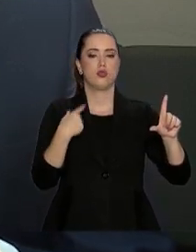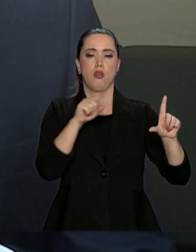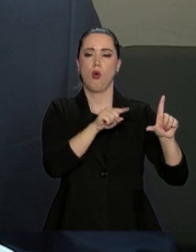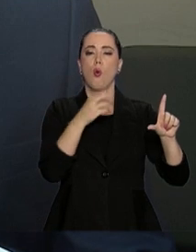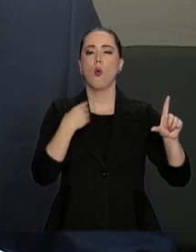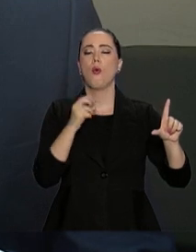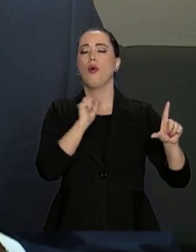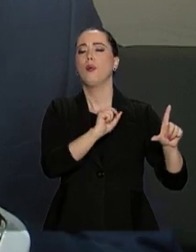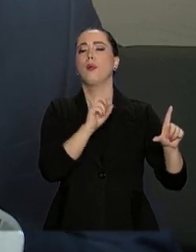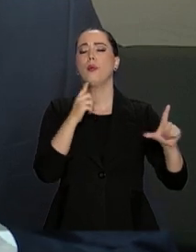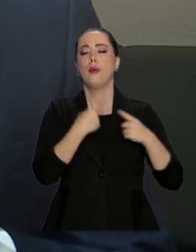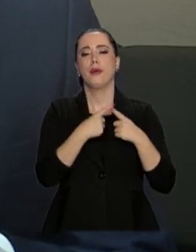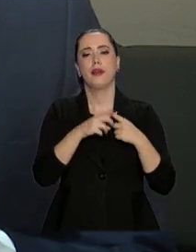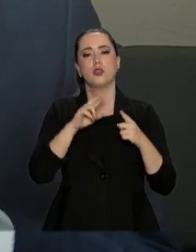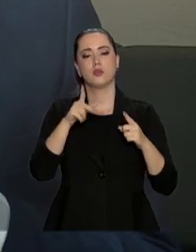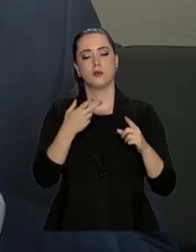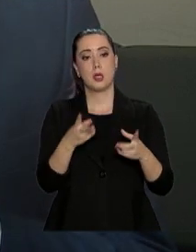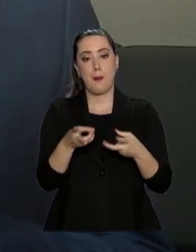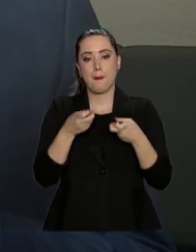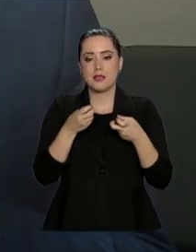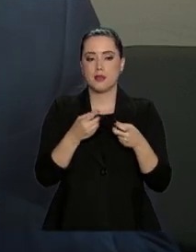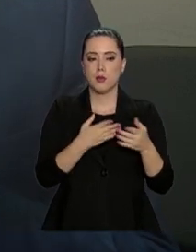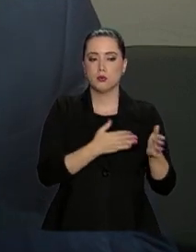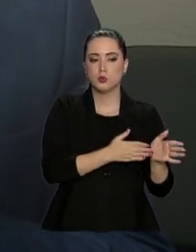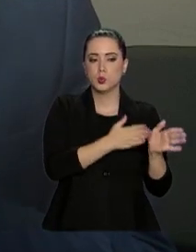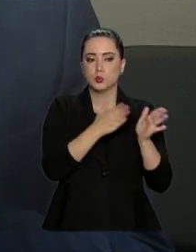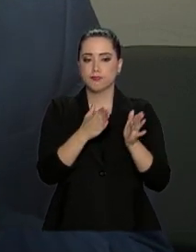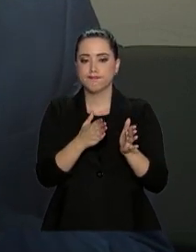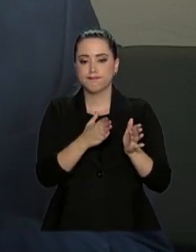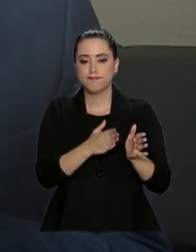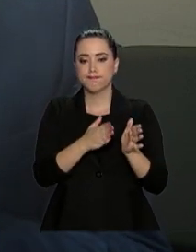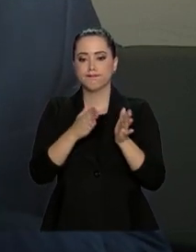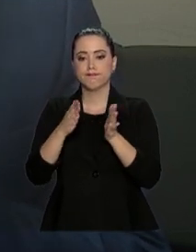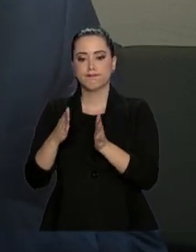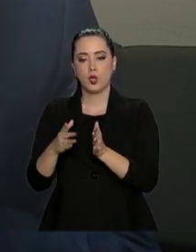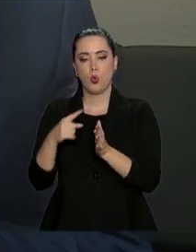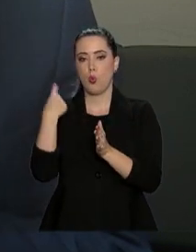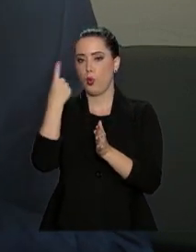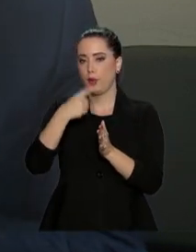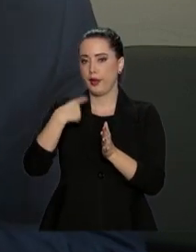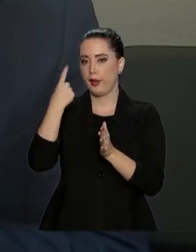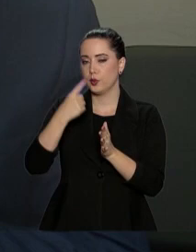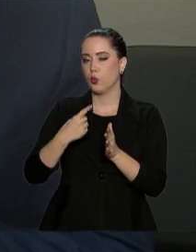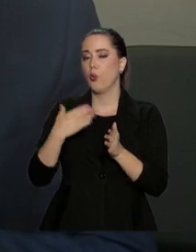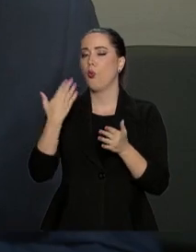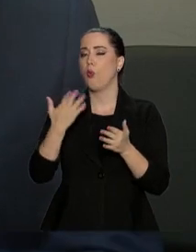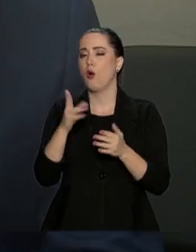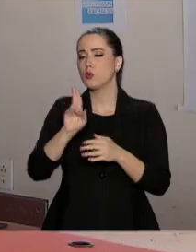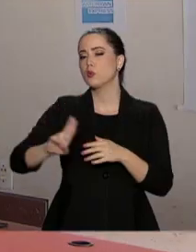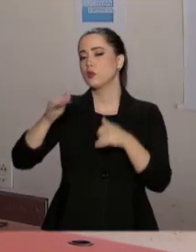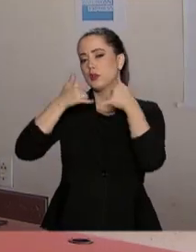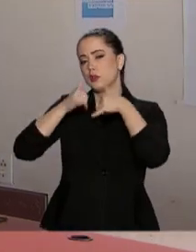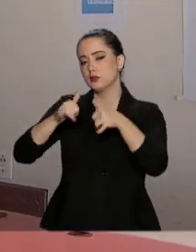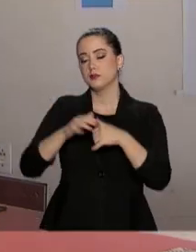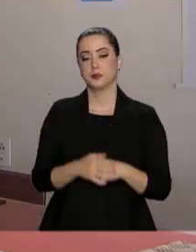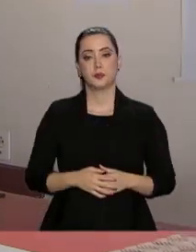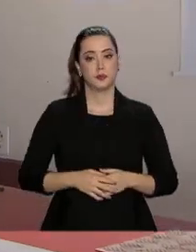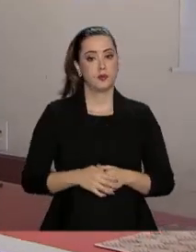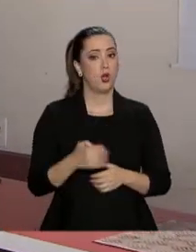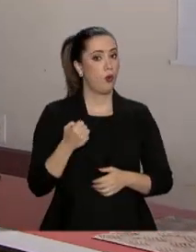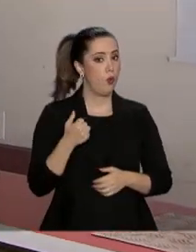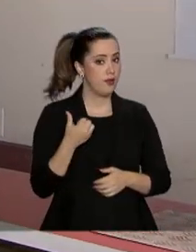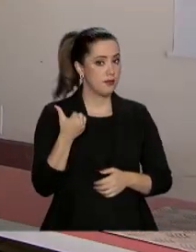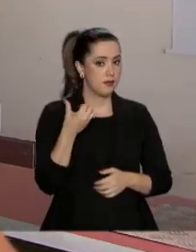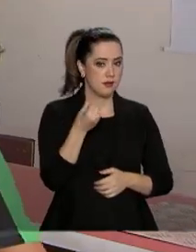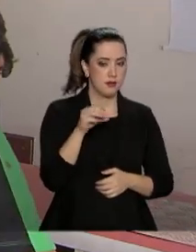tem como característica medir o consumo de cada unidade consumidora nos determinados horários do dia. Quase 16